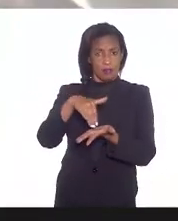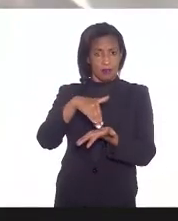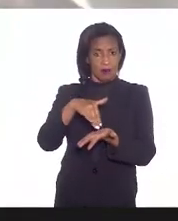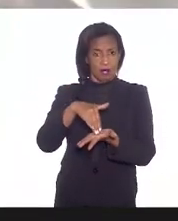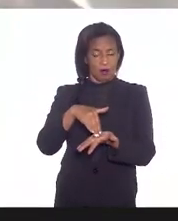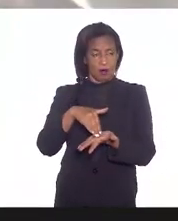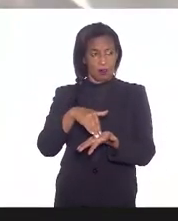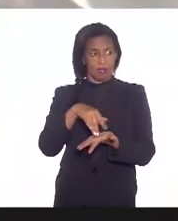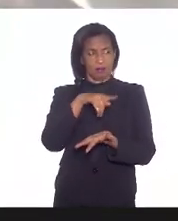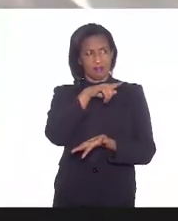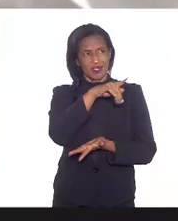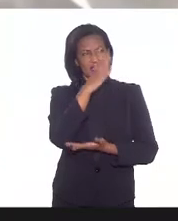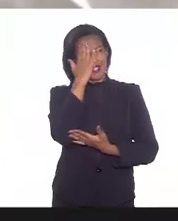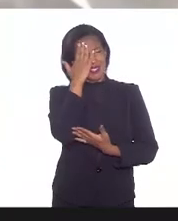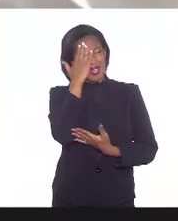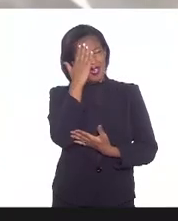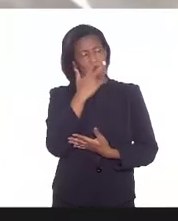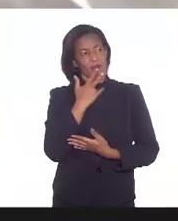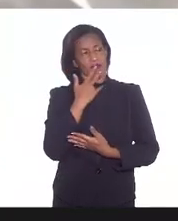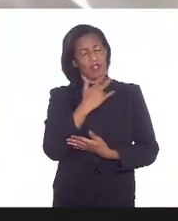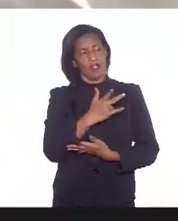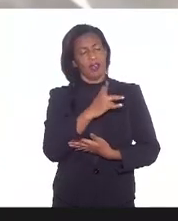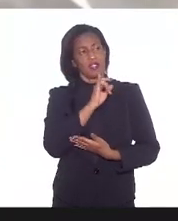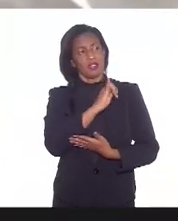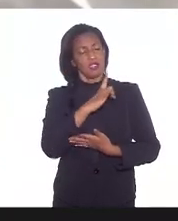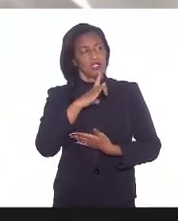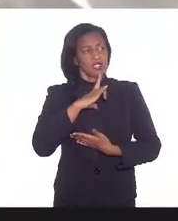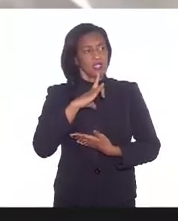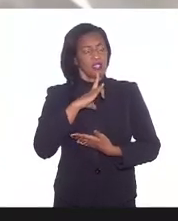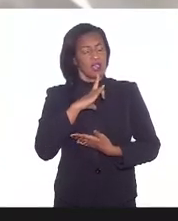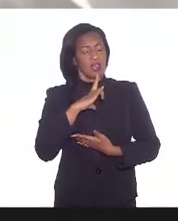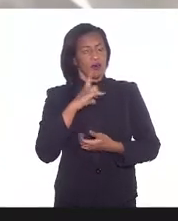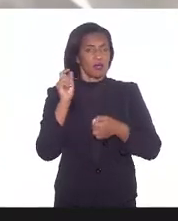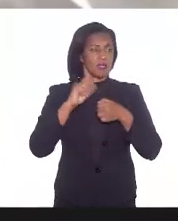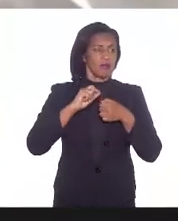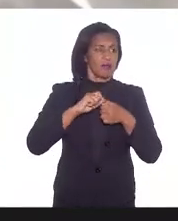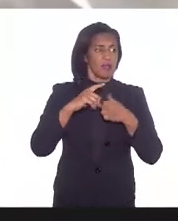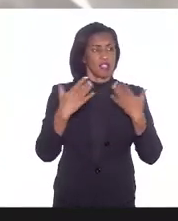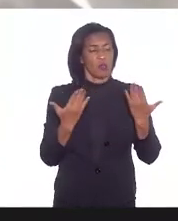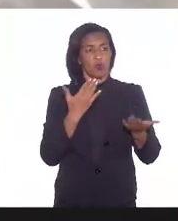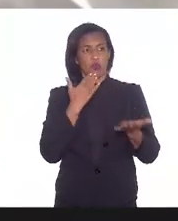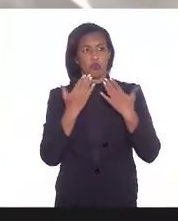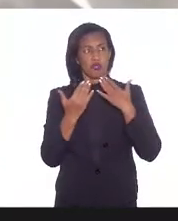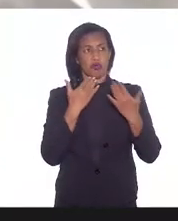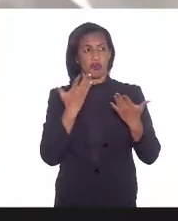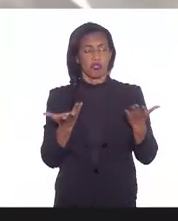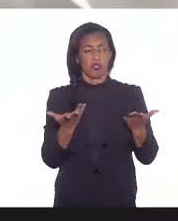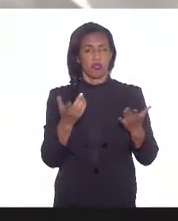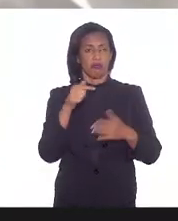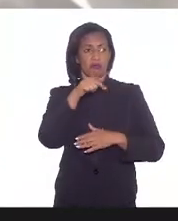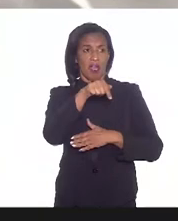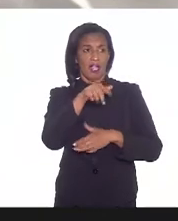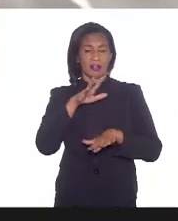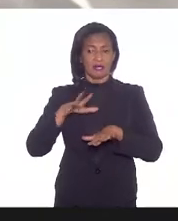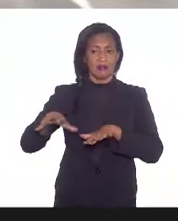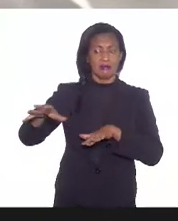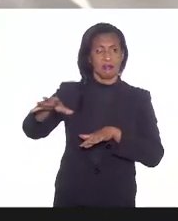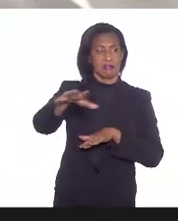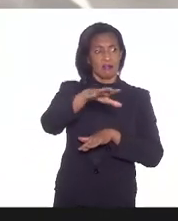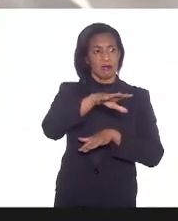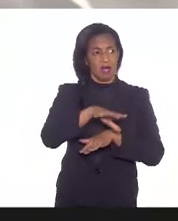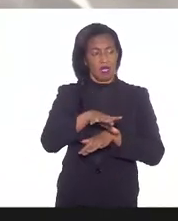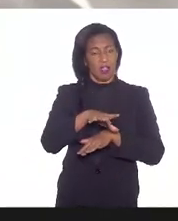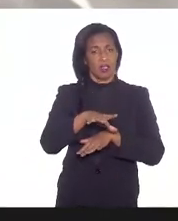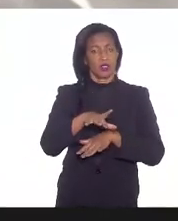ela só sabe dizer se ela teve alguma, fez alguma recomendação, por exemplo, a essas cidades que